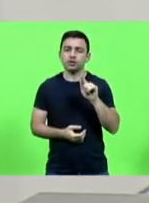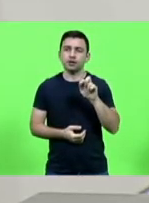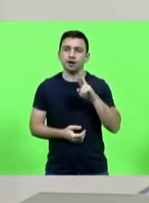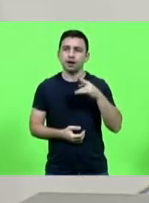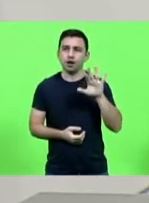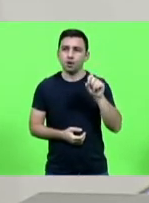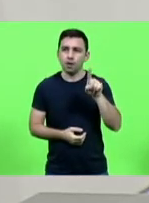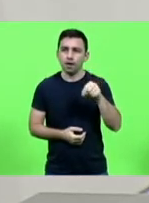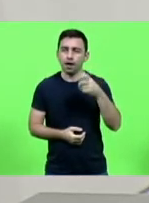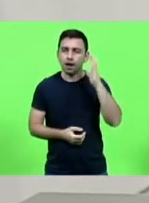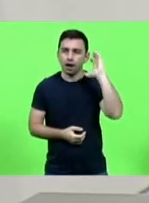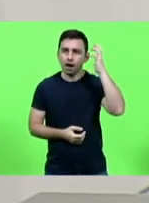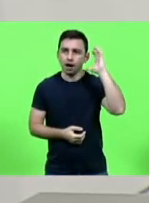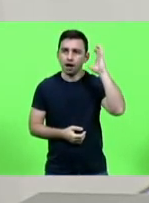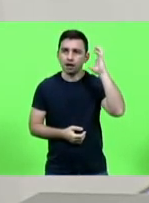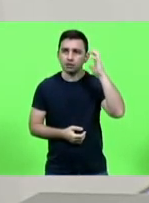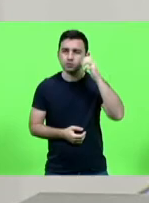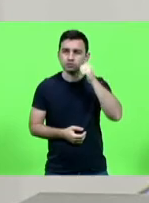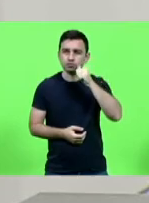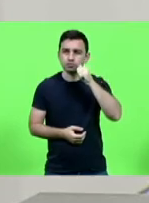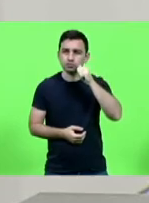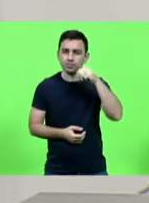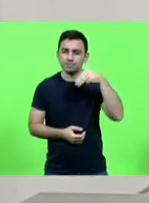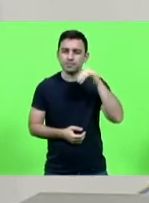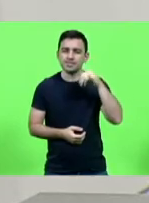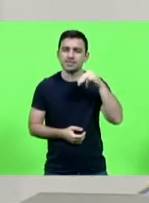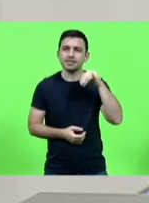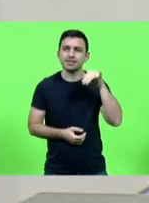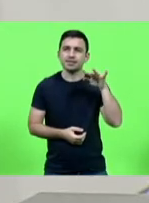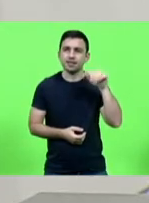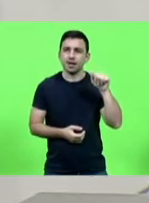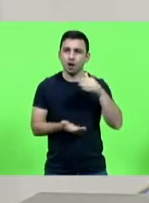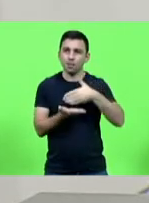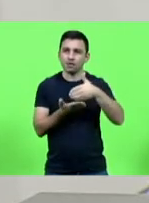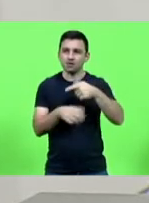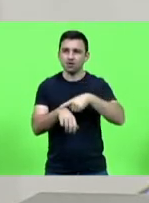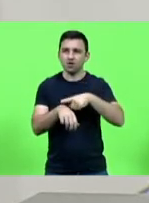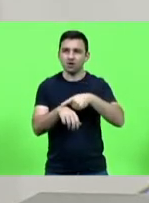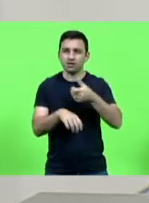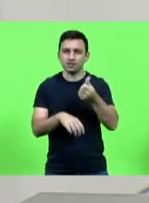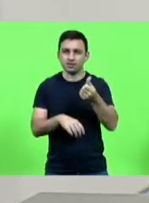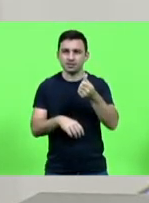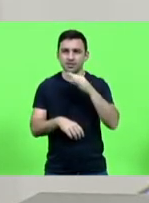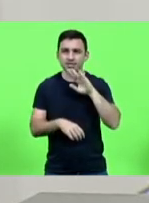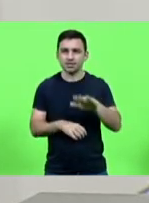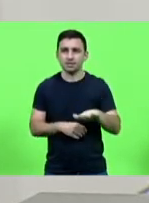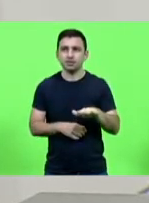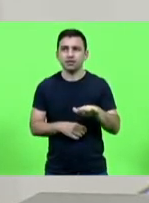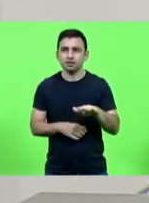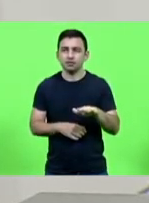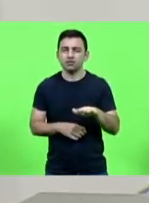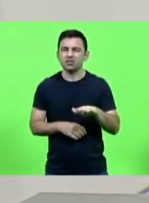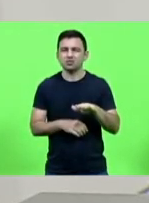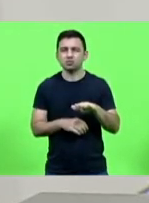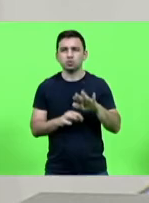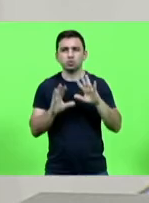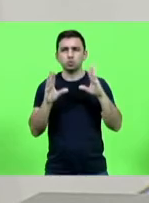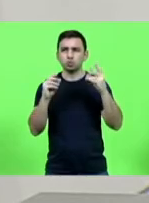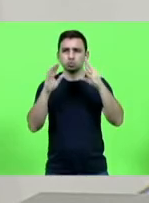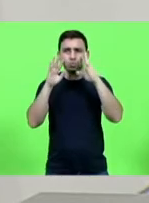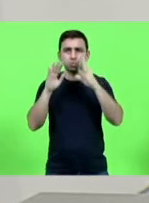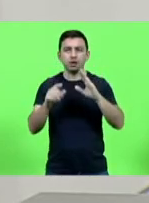Menina daqui a pouco tem a partir das 18 horas o programa mais ouvido do nosso